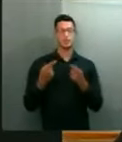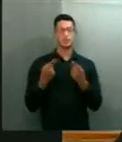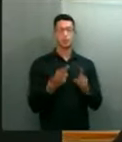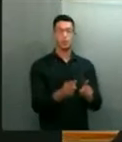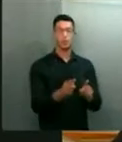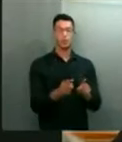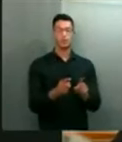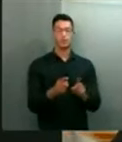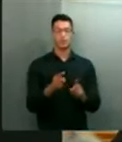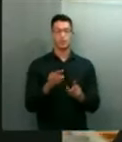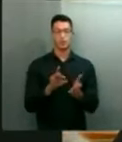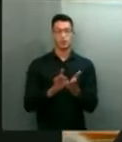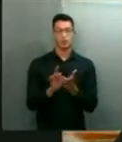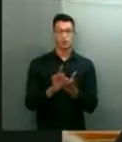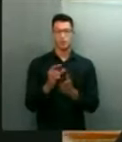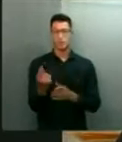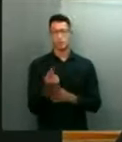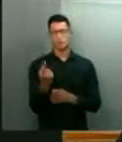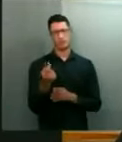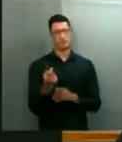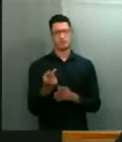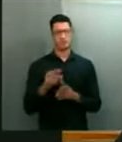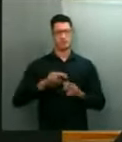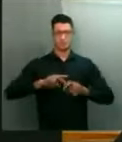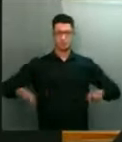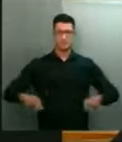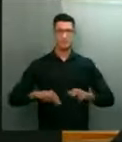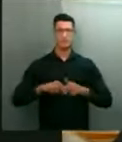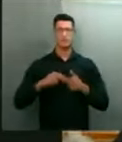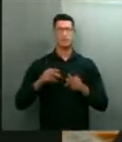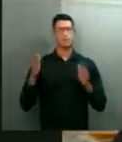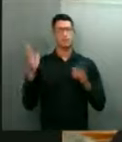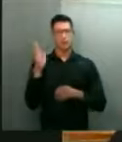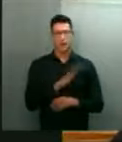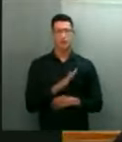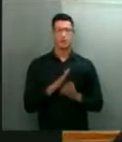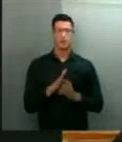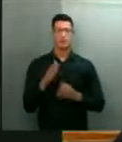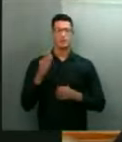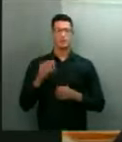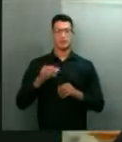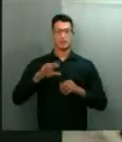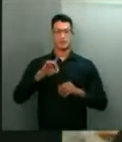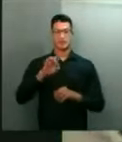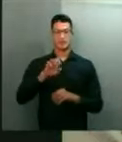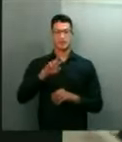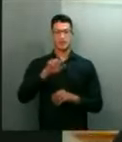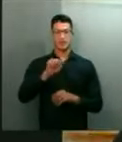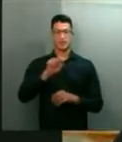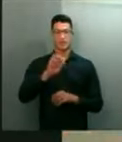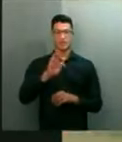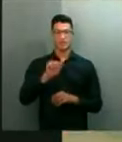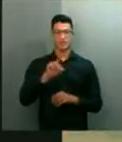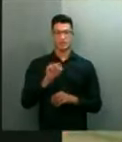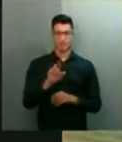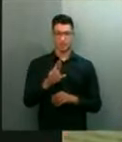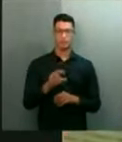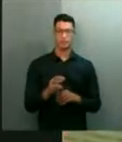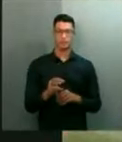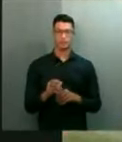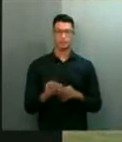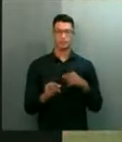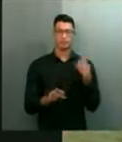um inimigo invisível, invisível, perverso, devastador de vidas e economias.